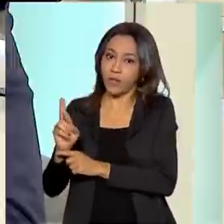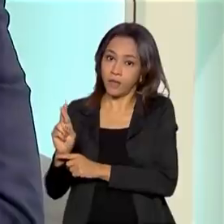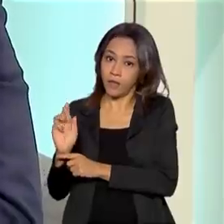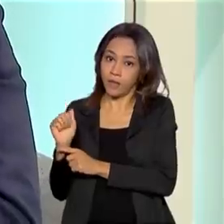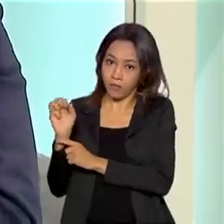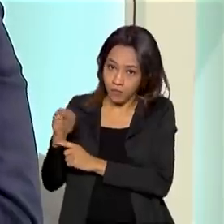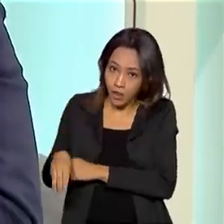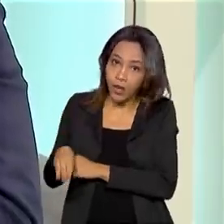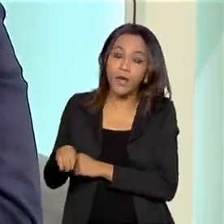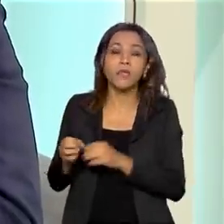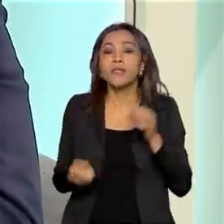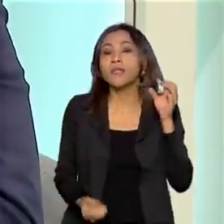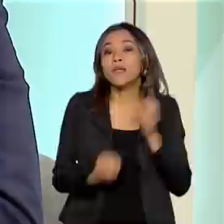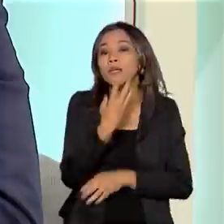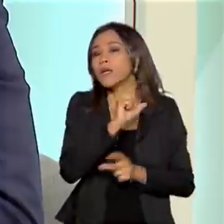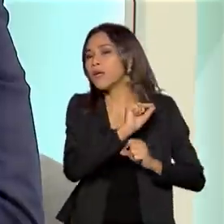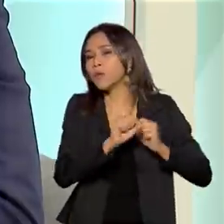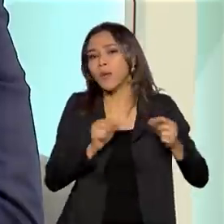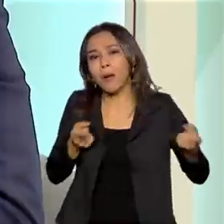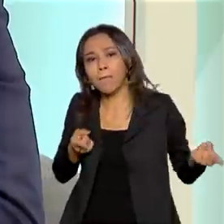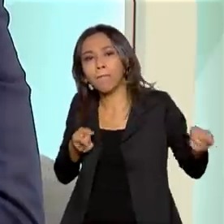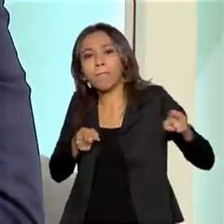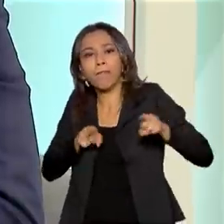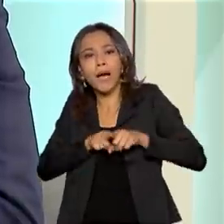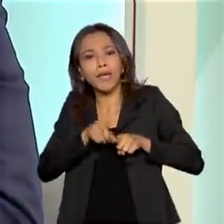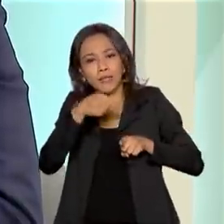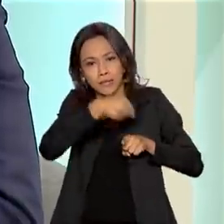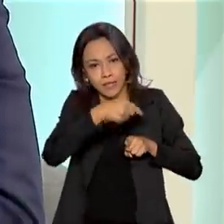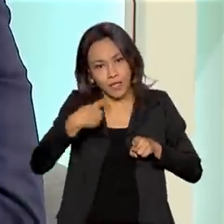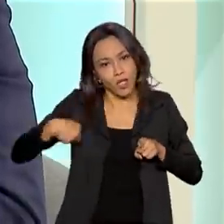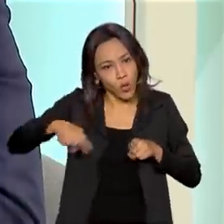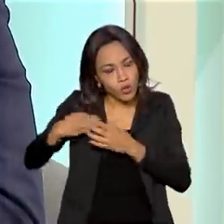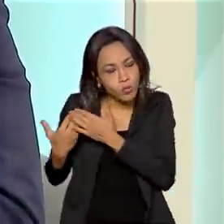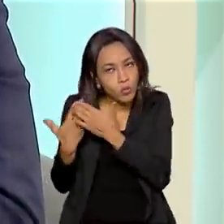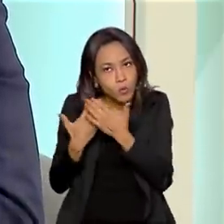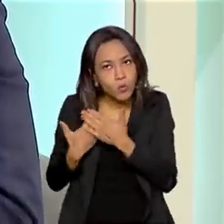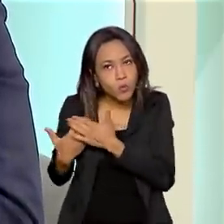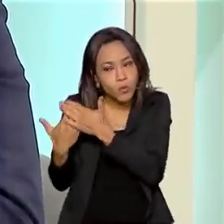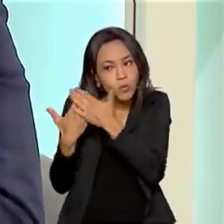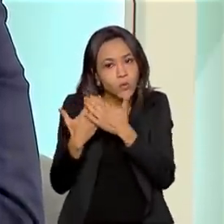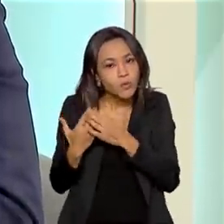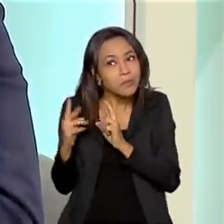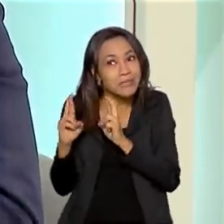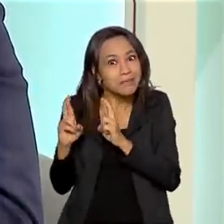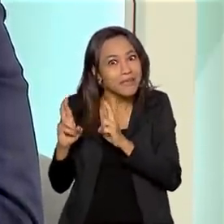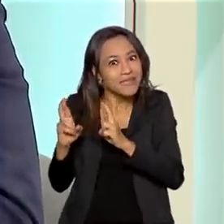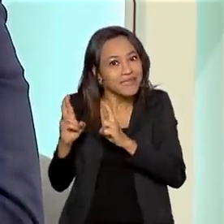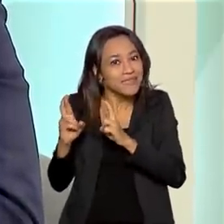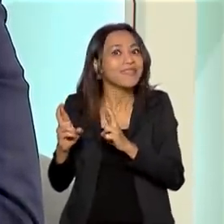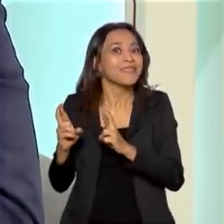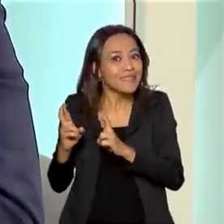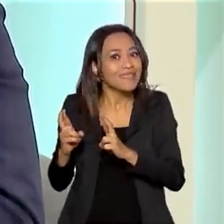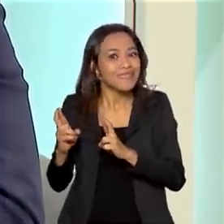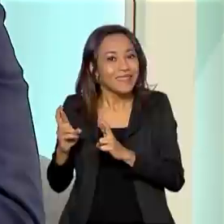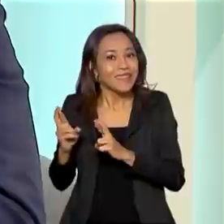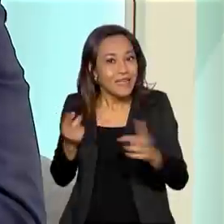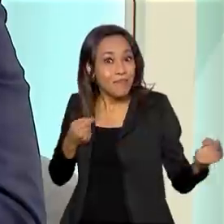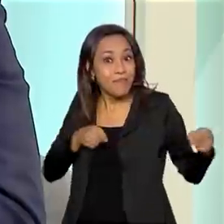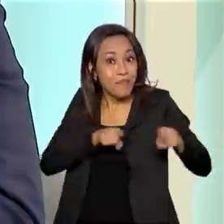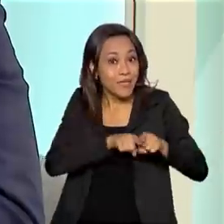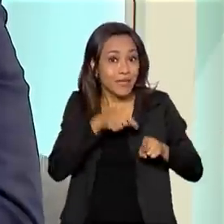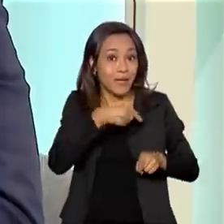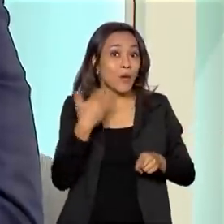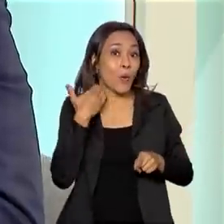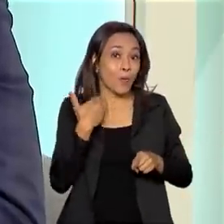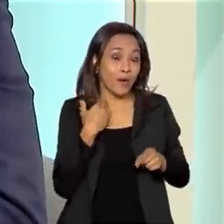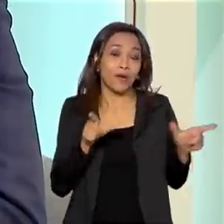endowments, que é uma parceria que nós estamos desenvolvendo, muito esperançosos, muito animados, com o BNDES, já há